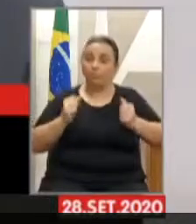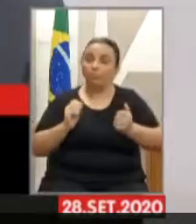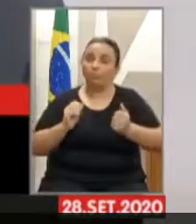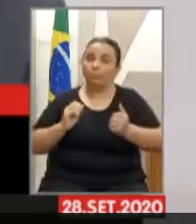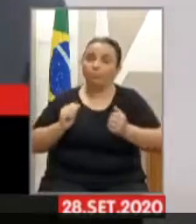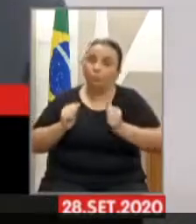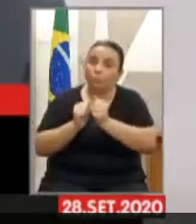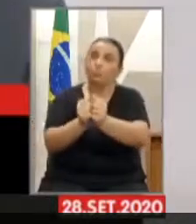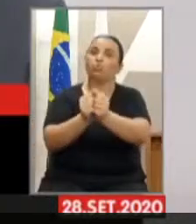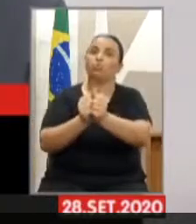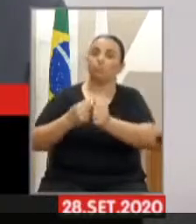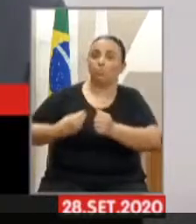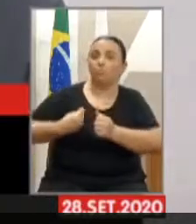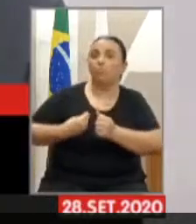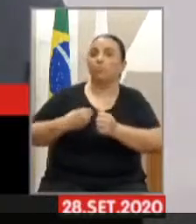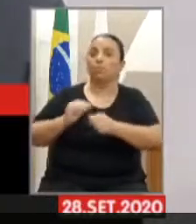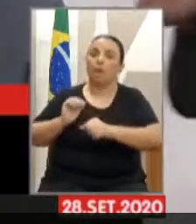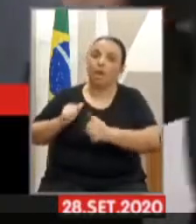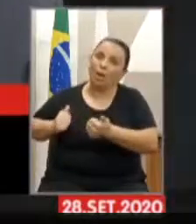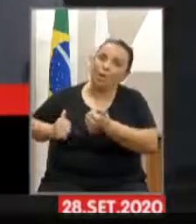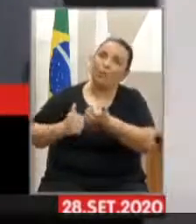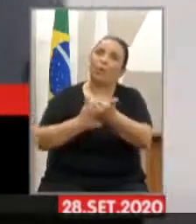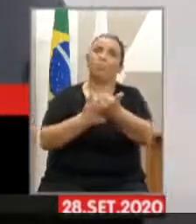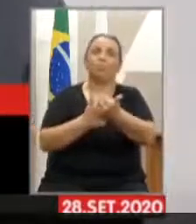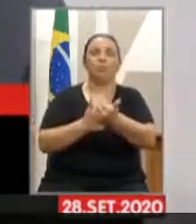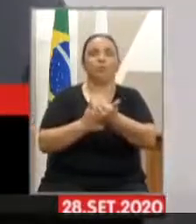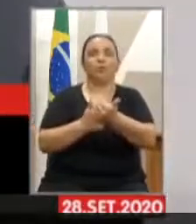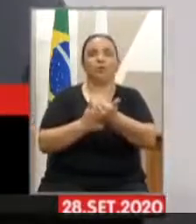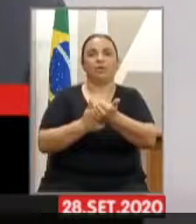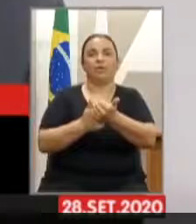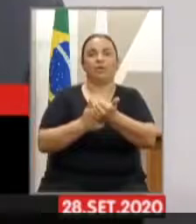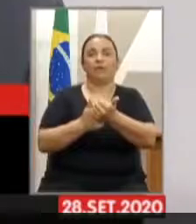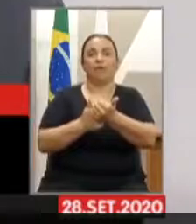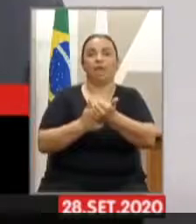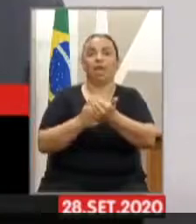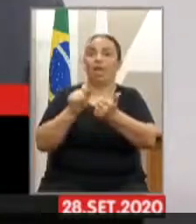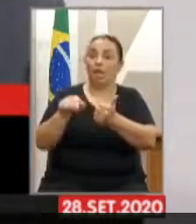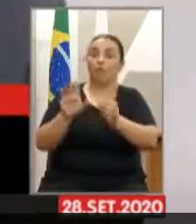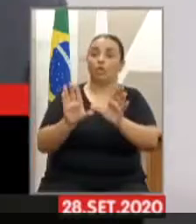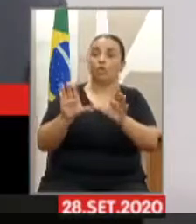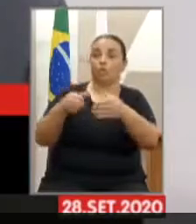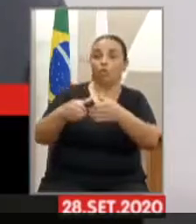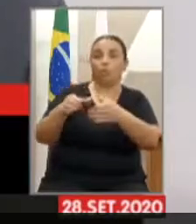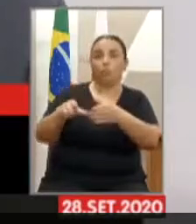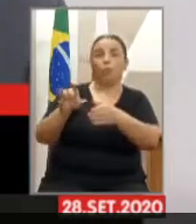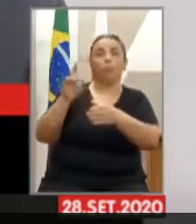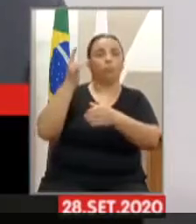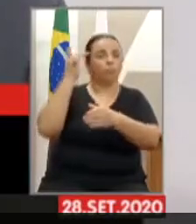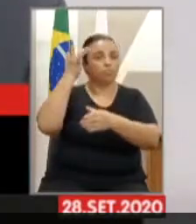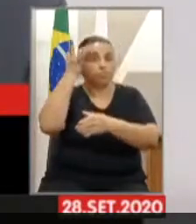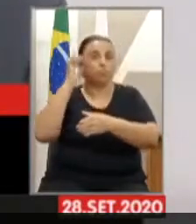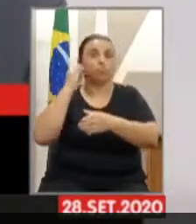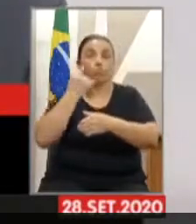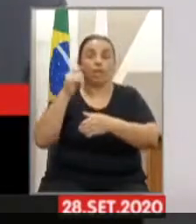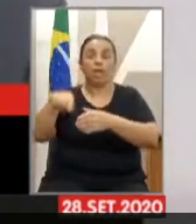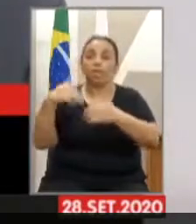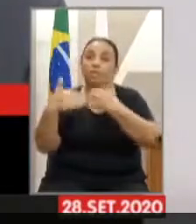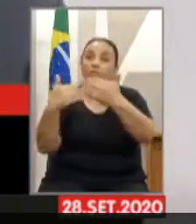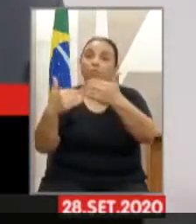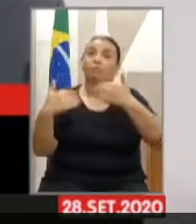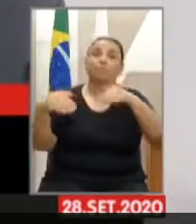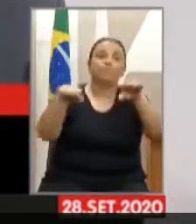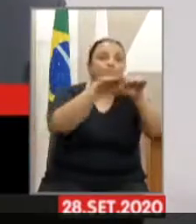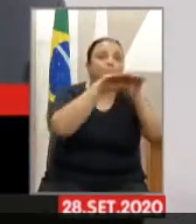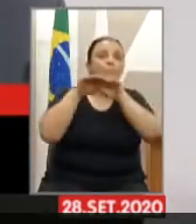dar com que essas pessoas se mostrem, que se desenvolvam como seres humanos. são todos eles